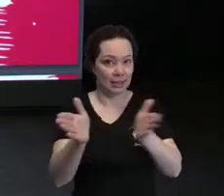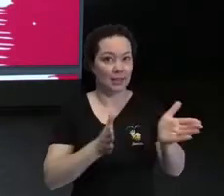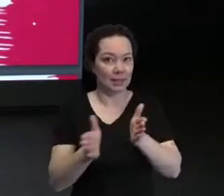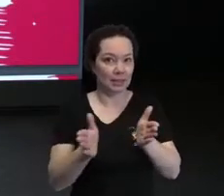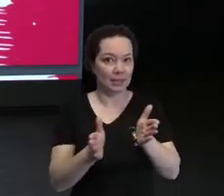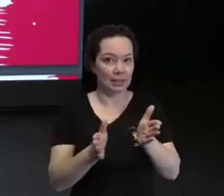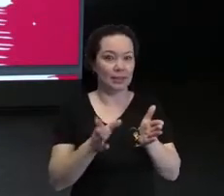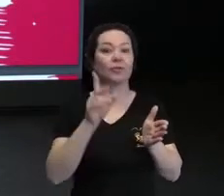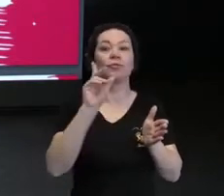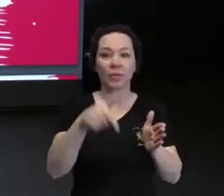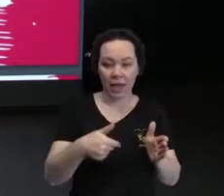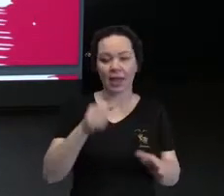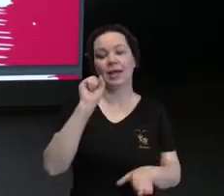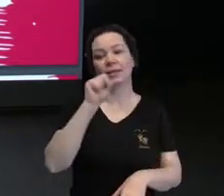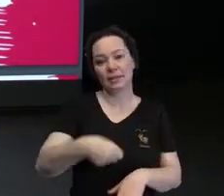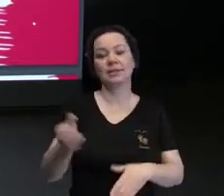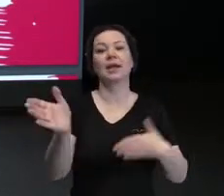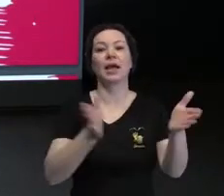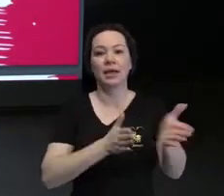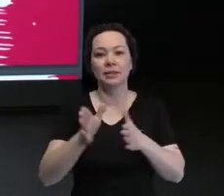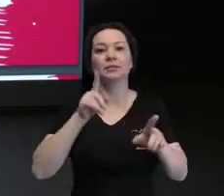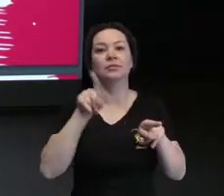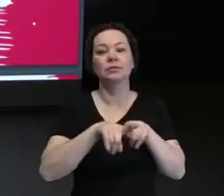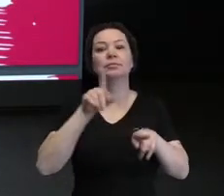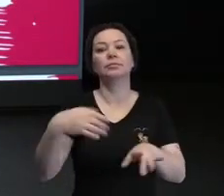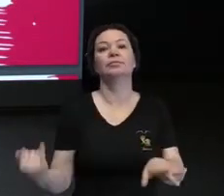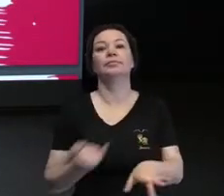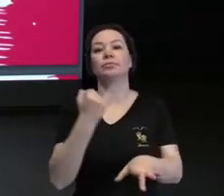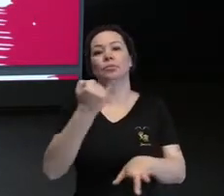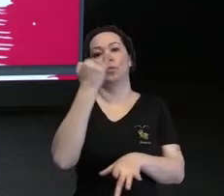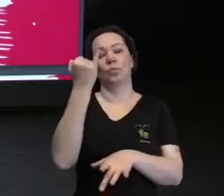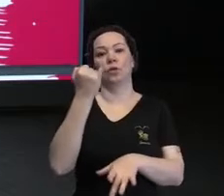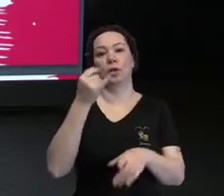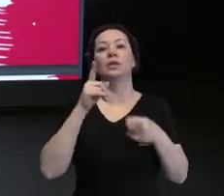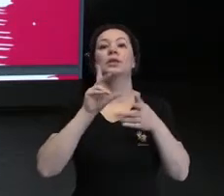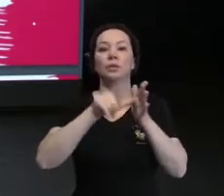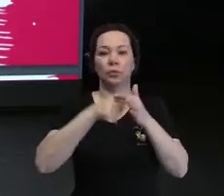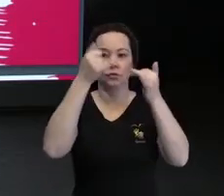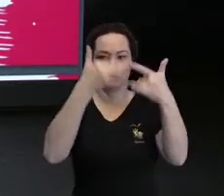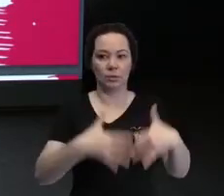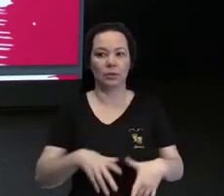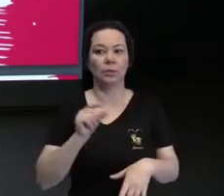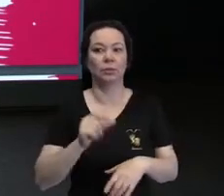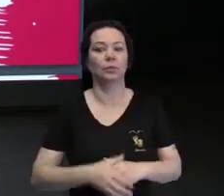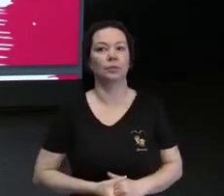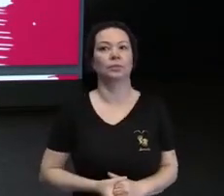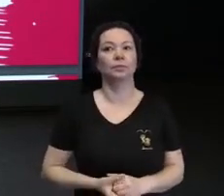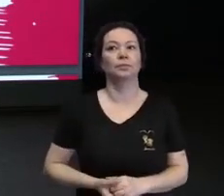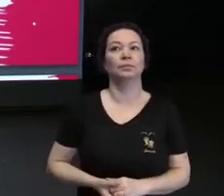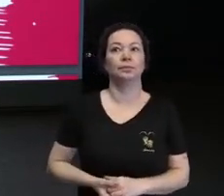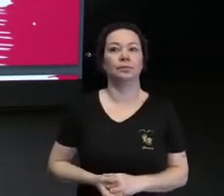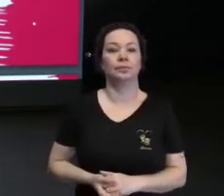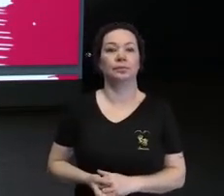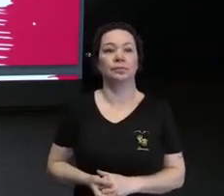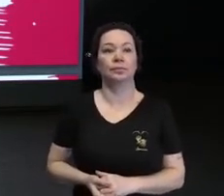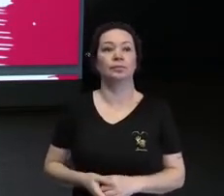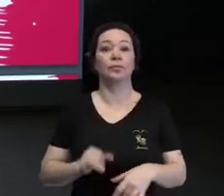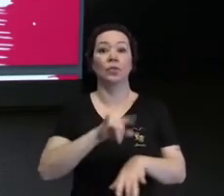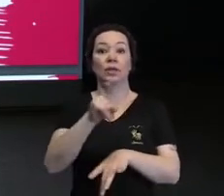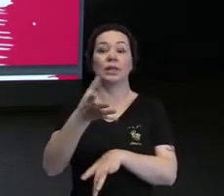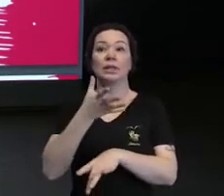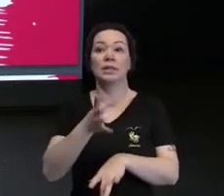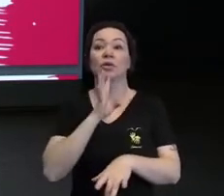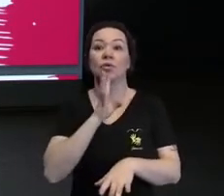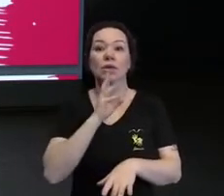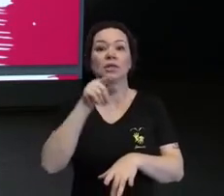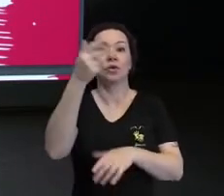extremamente acessível e importante. E validado. E a gente vai falar daqui a pouco sobre essa validação. E também quem quiser conhecer